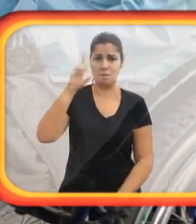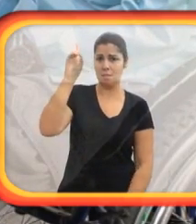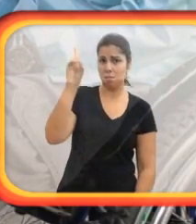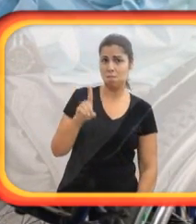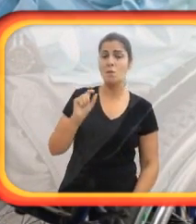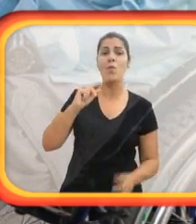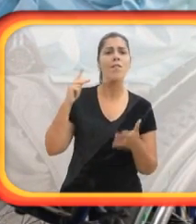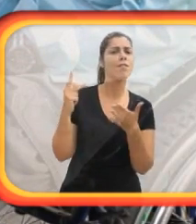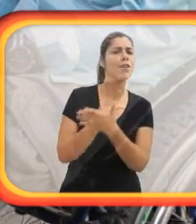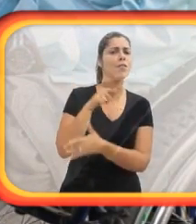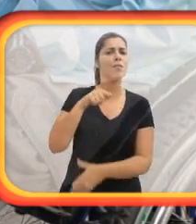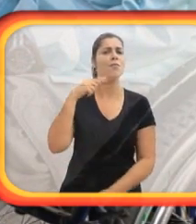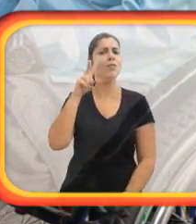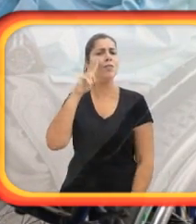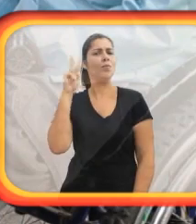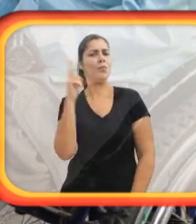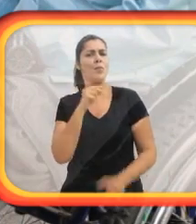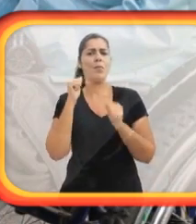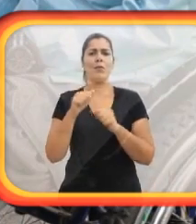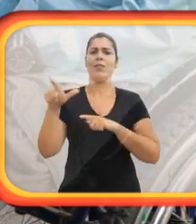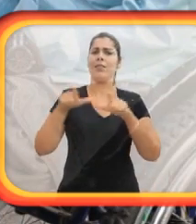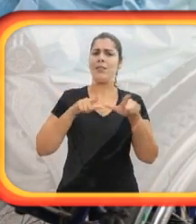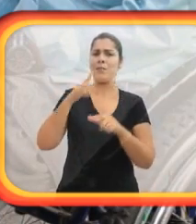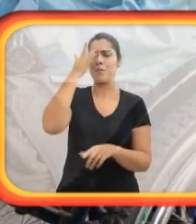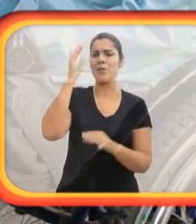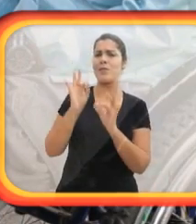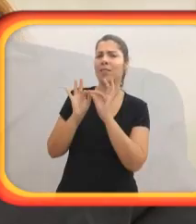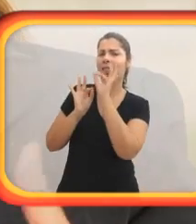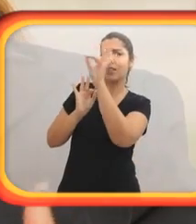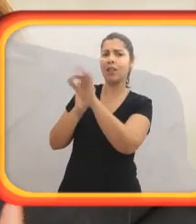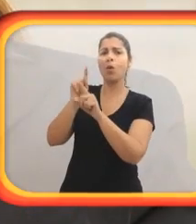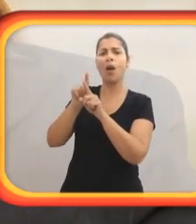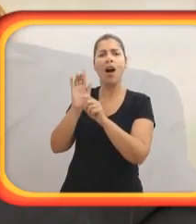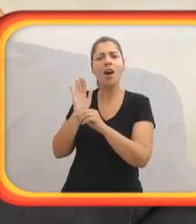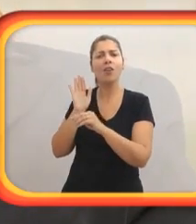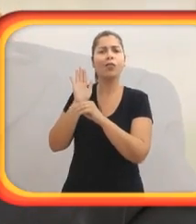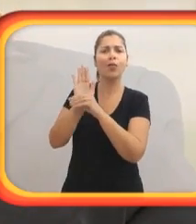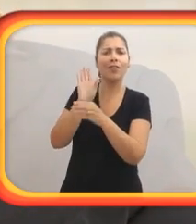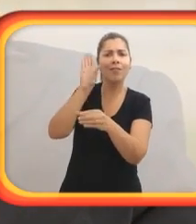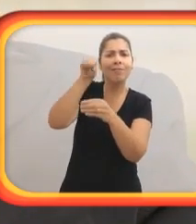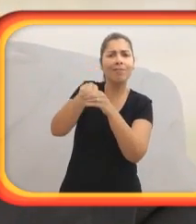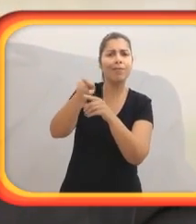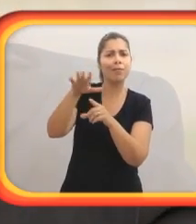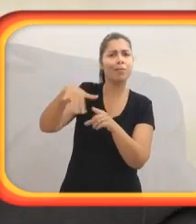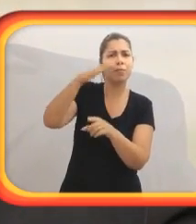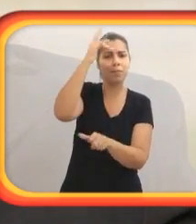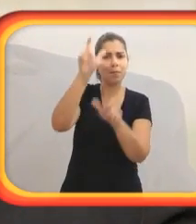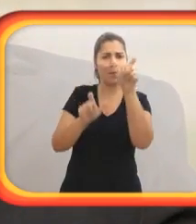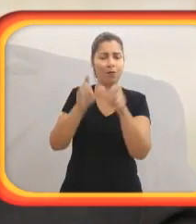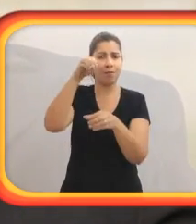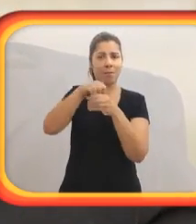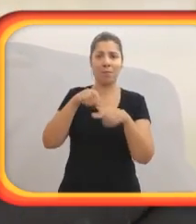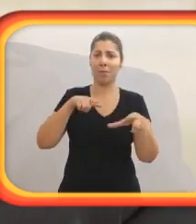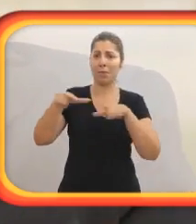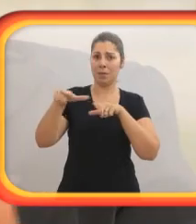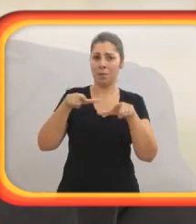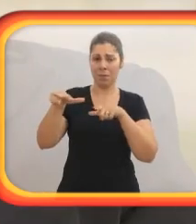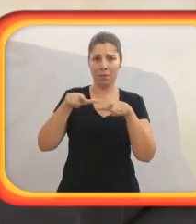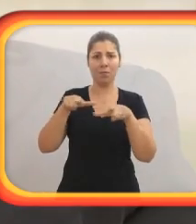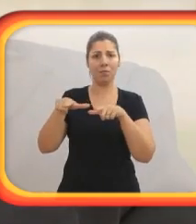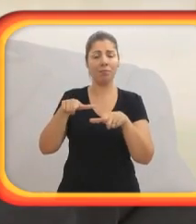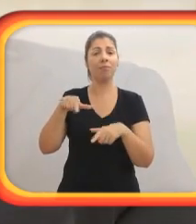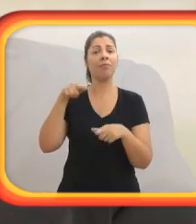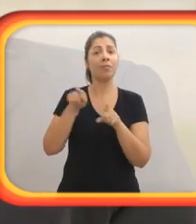facilitar o tema da inclusão econômica das pessoas com deficiência. O fato de você poder ter um trabalho à distância pode